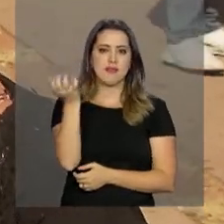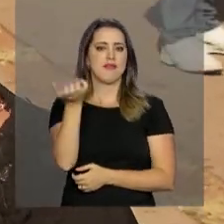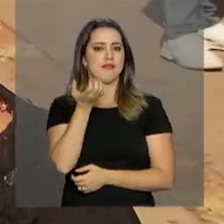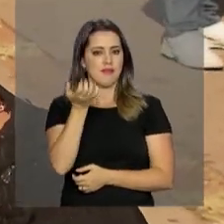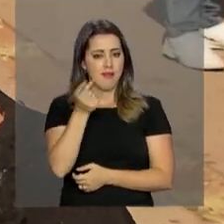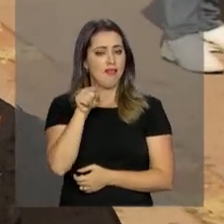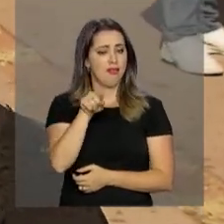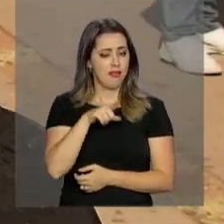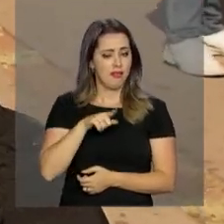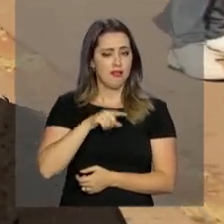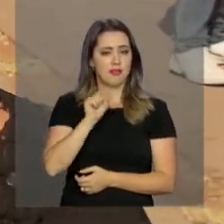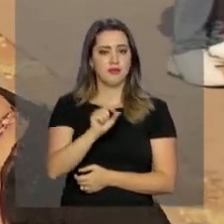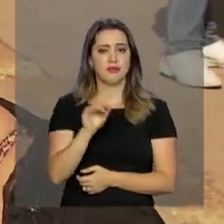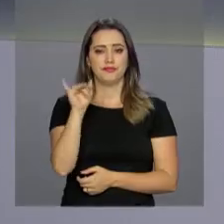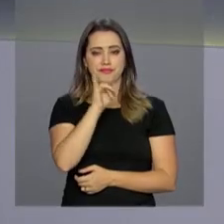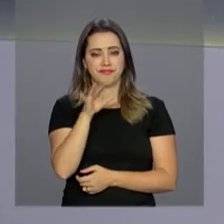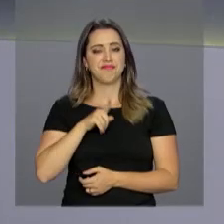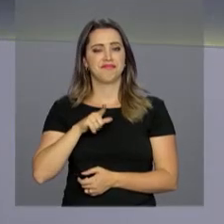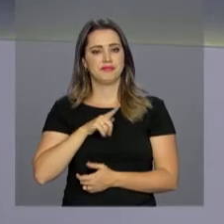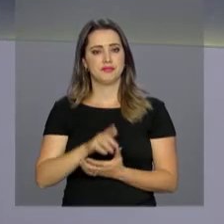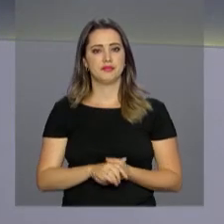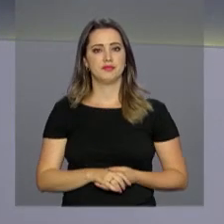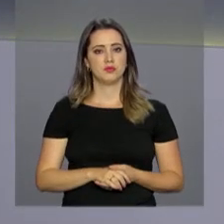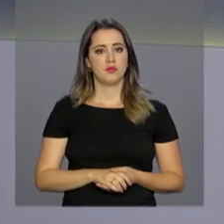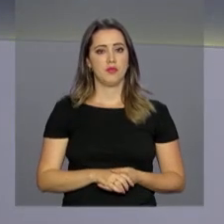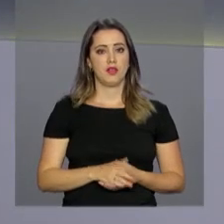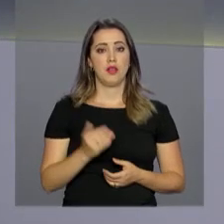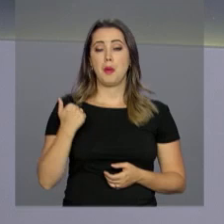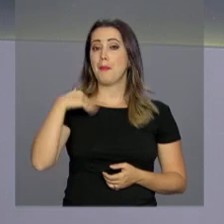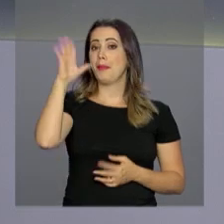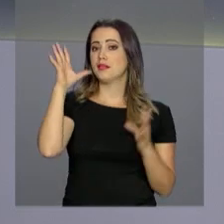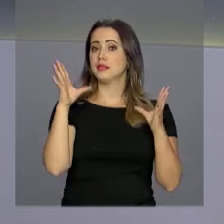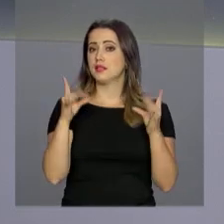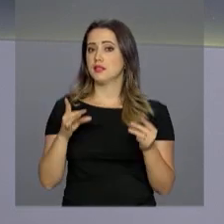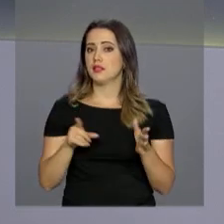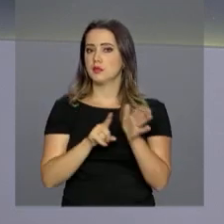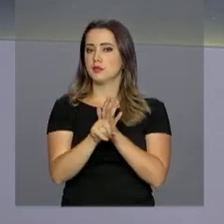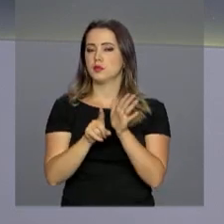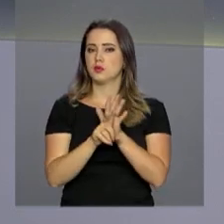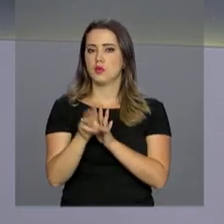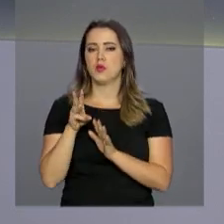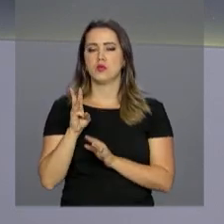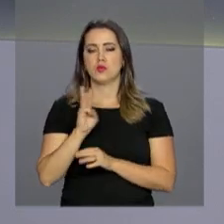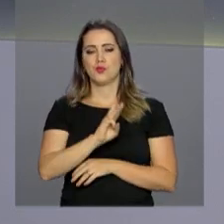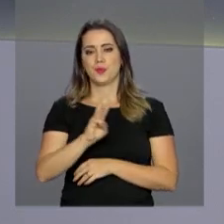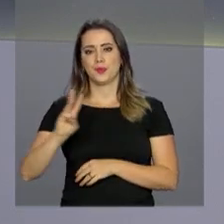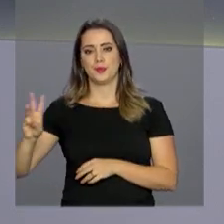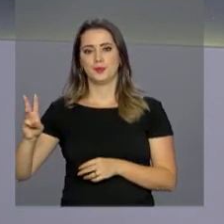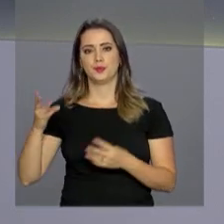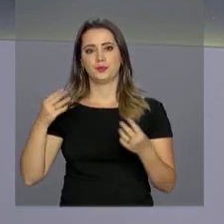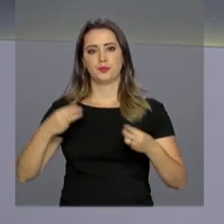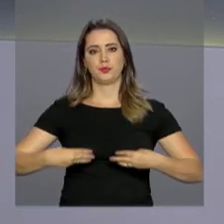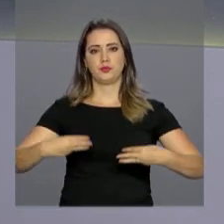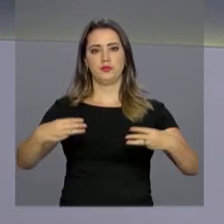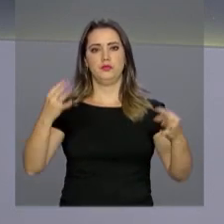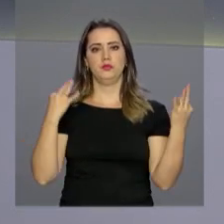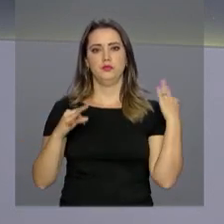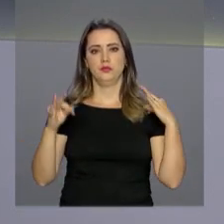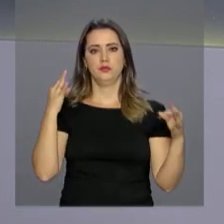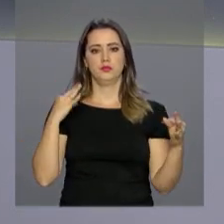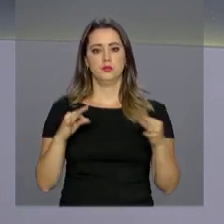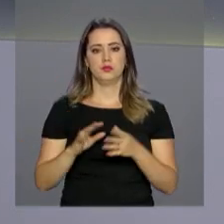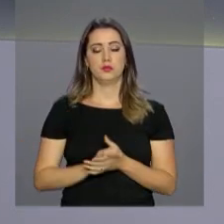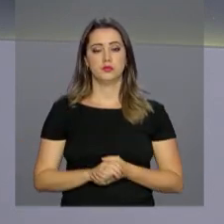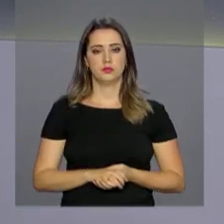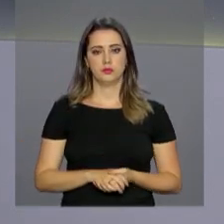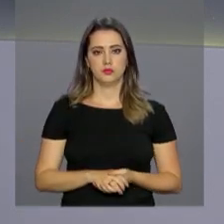aí cada um gosta de uma coisa. Se você quiser mais detalhes sobre essa pesquisa, basta acessar o site do Ministério do Turismo, turismo